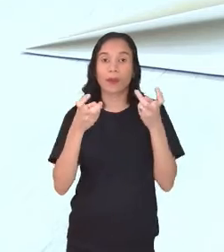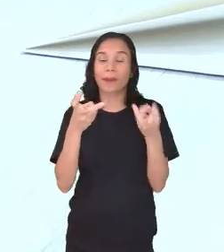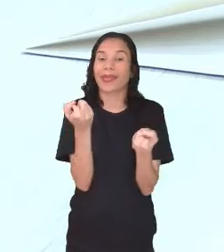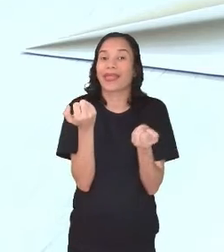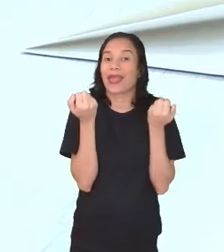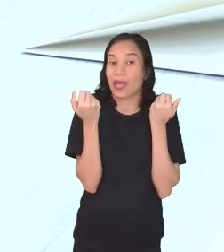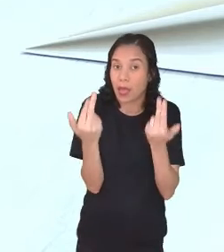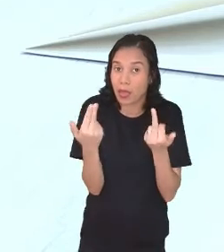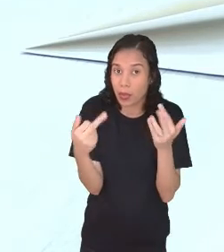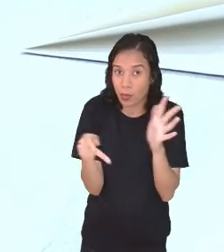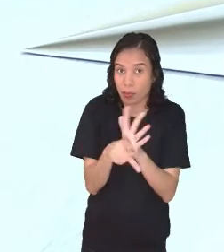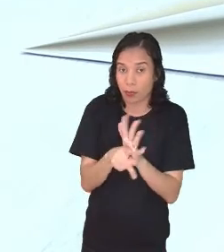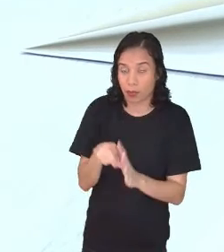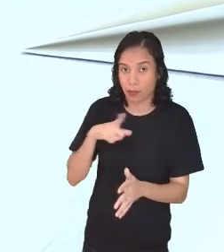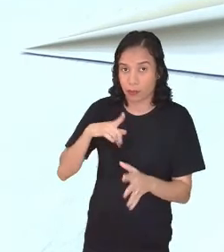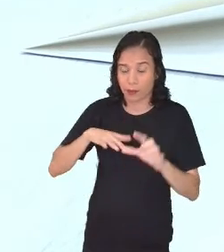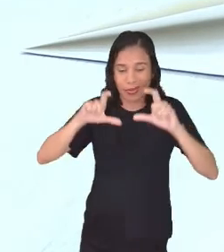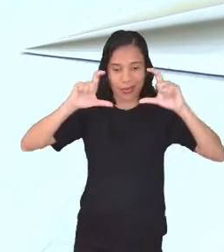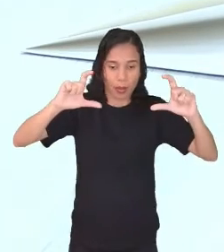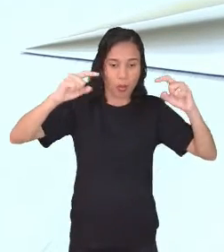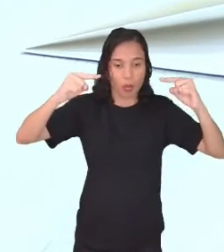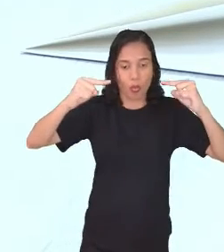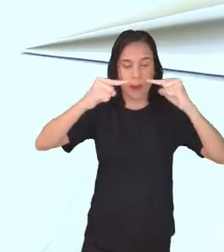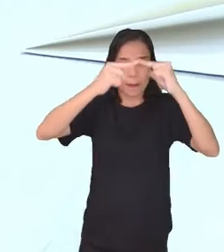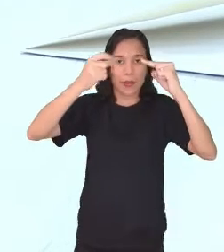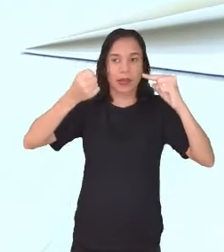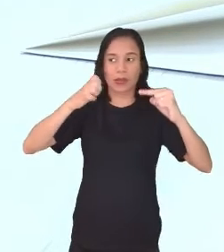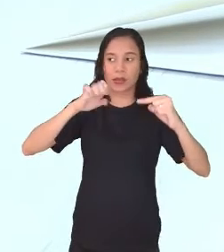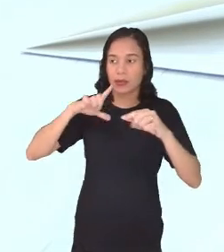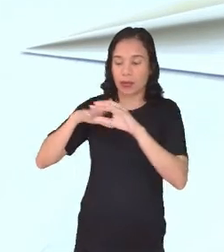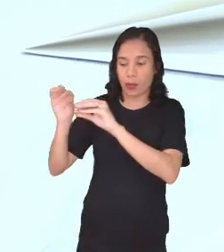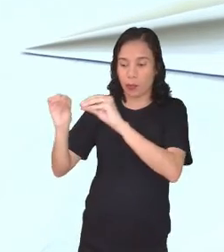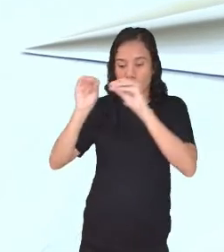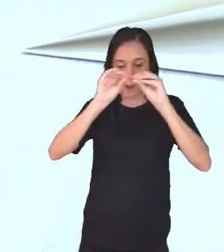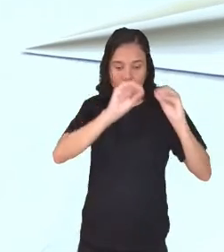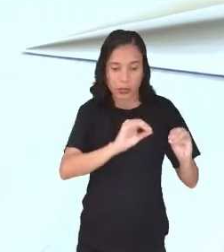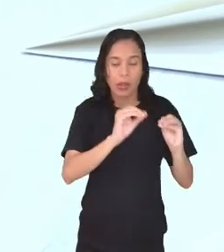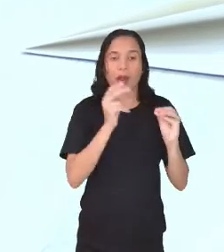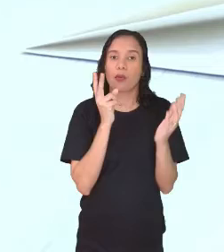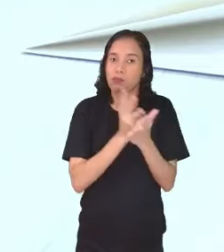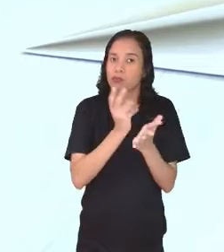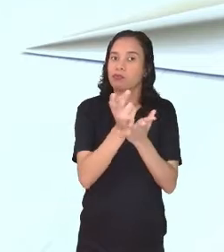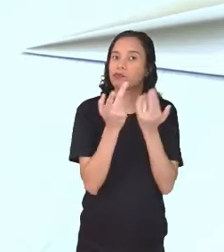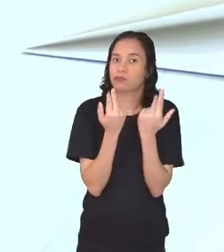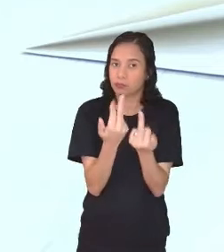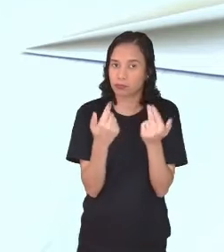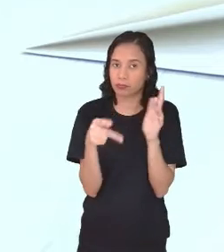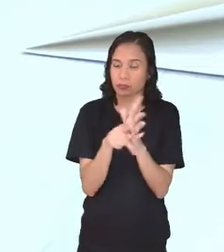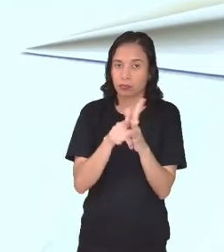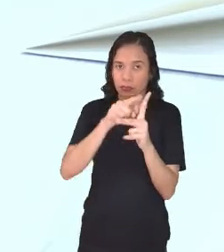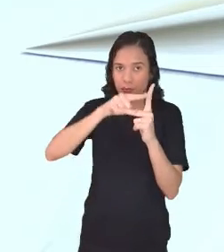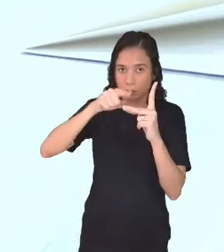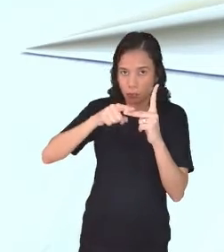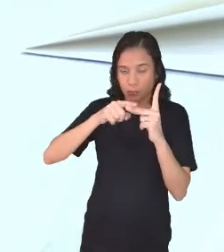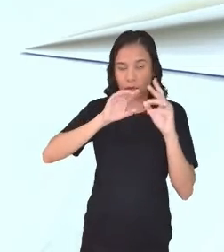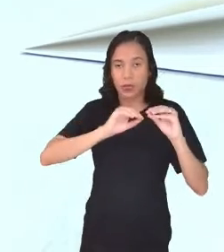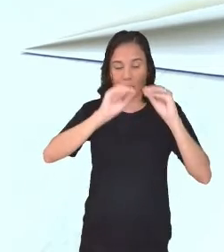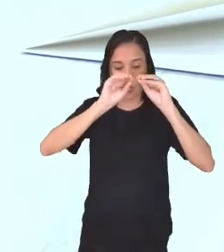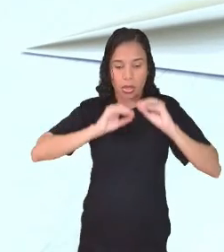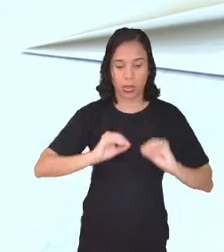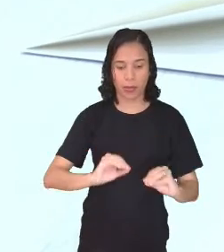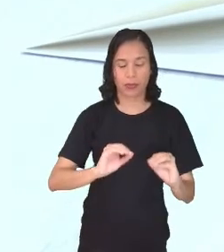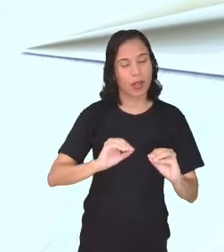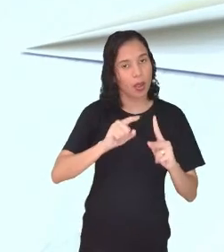exatamente aqui, em cima. Se eu for pra cá, continua o mesmo ângulo, se eu